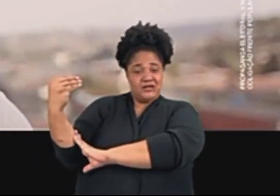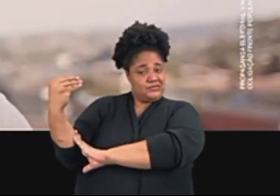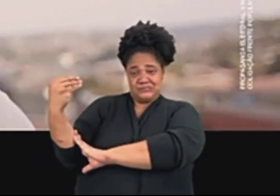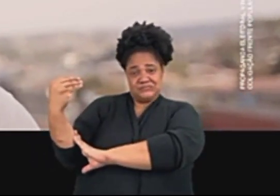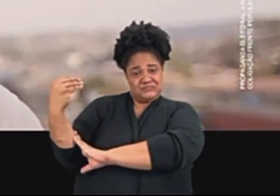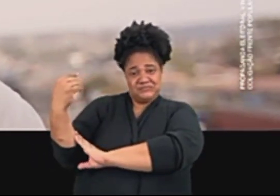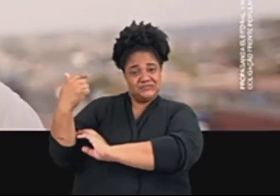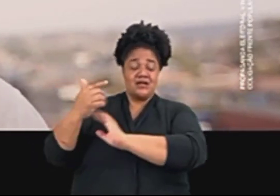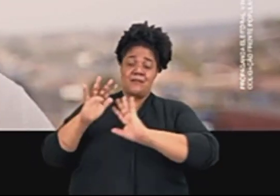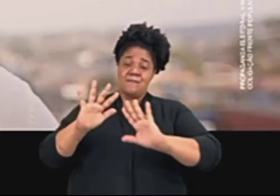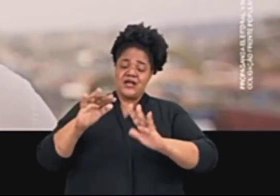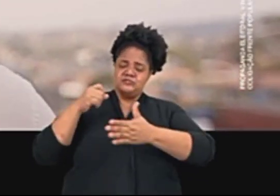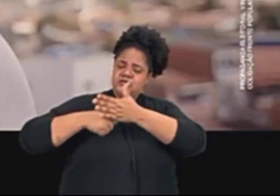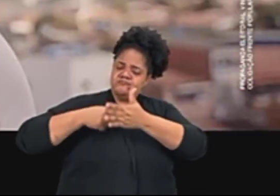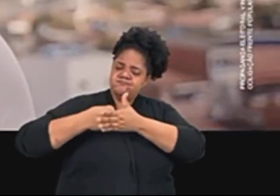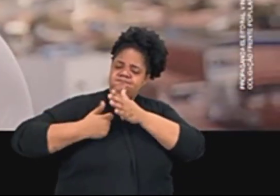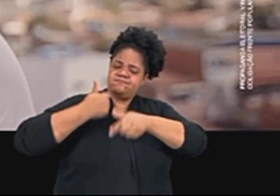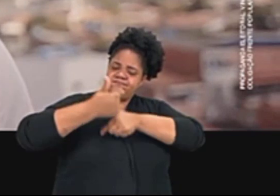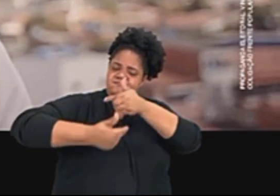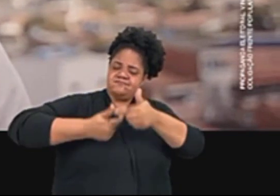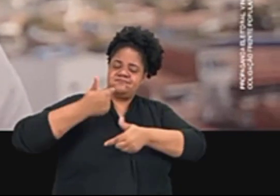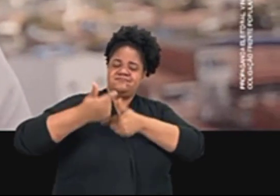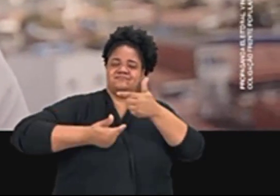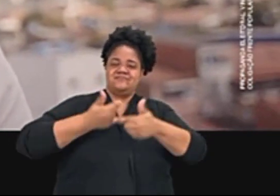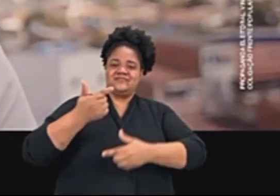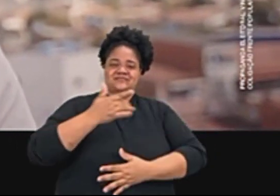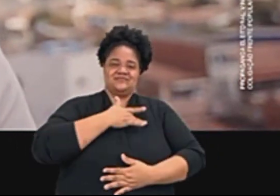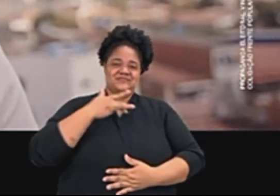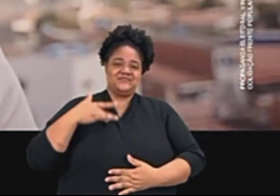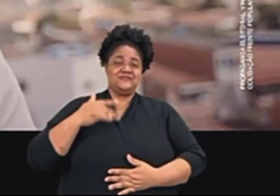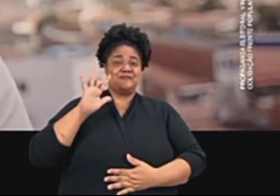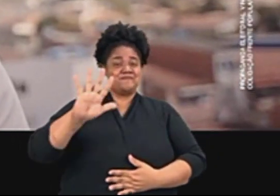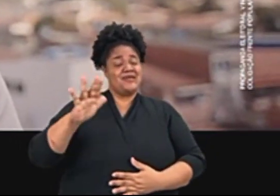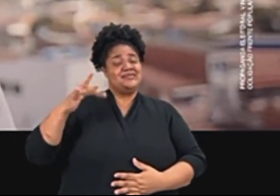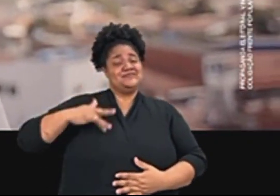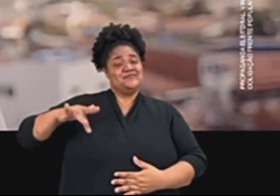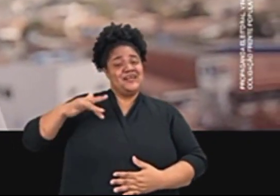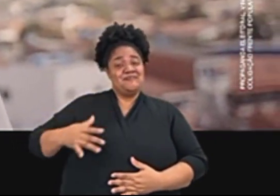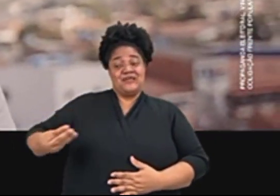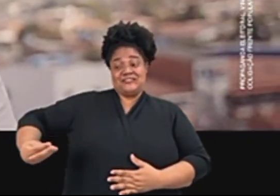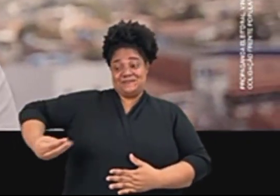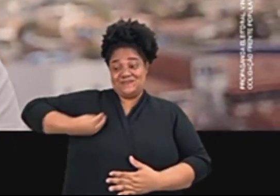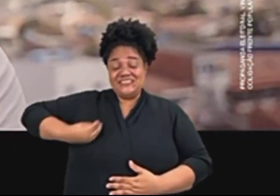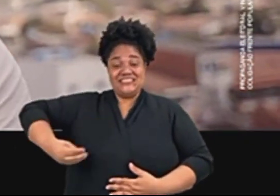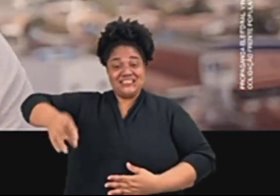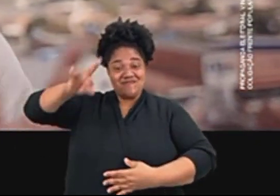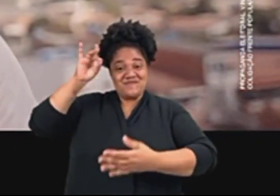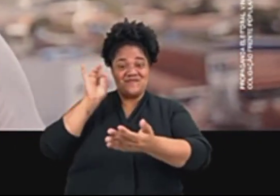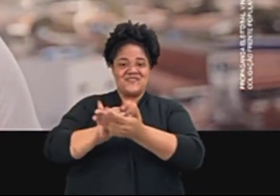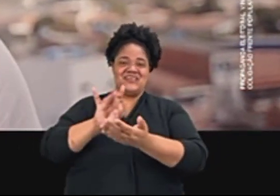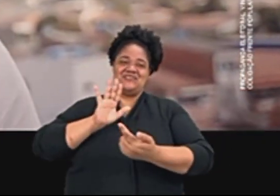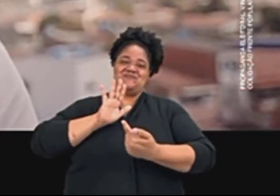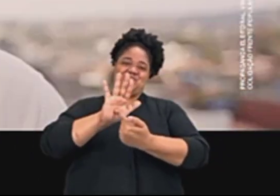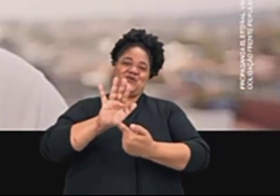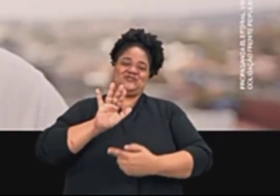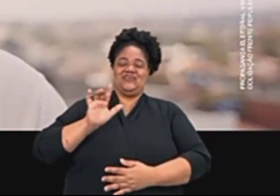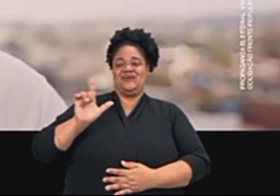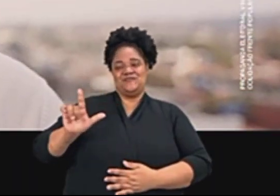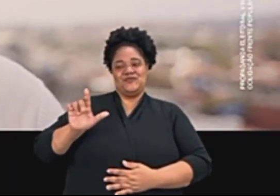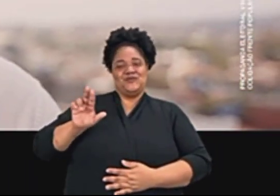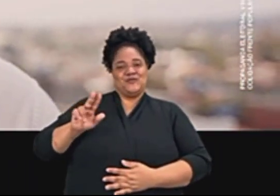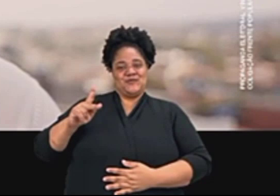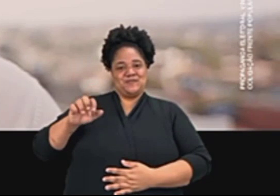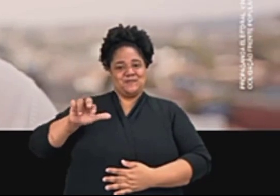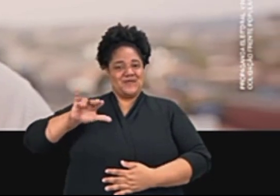pela saúde e pela tua vida. Mas infelizmente, esse é o retrato da gestão de Mirella e Lupércio. Uma